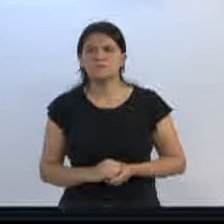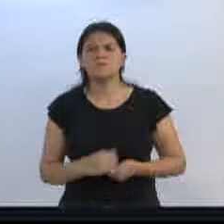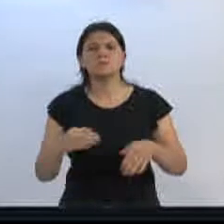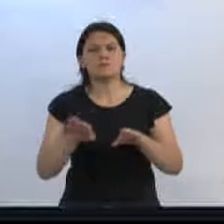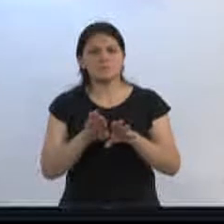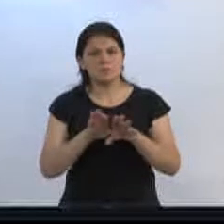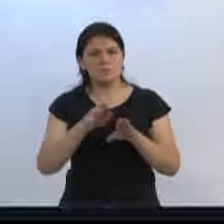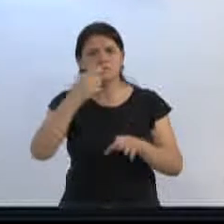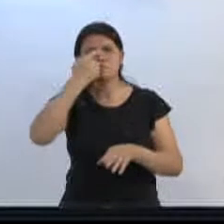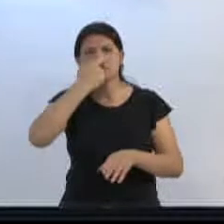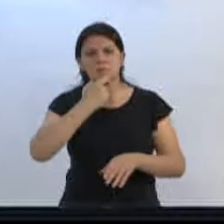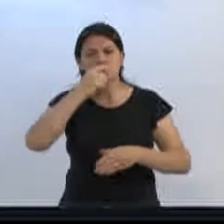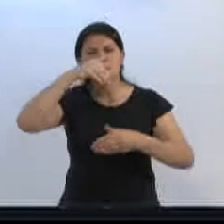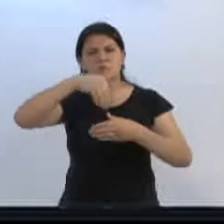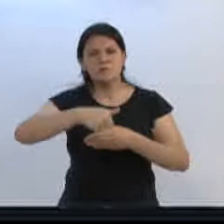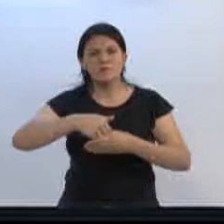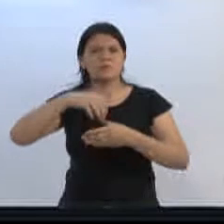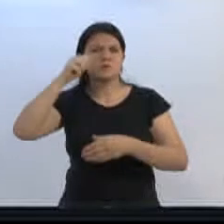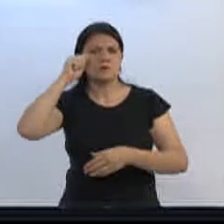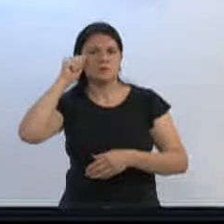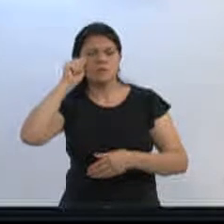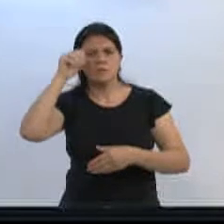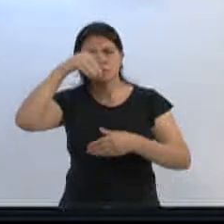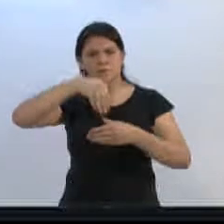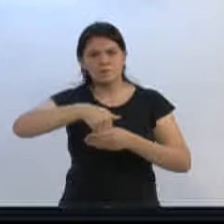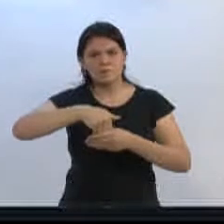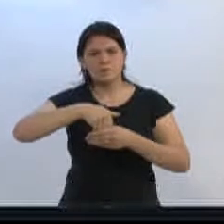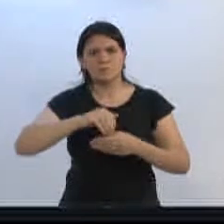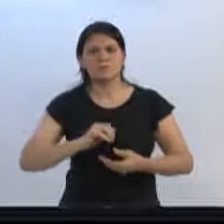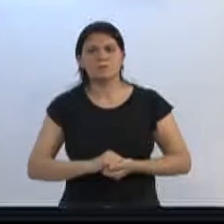Vereador Becker, seu voto. Vereador Almir, também seu voto.